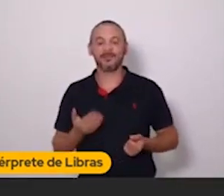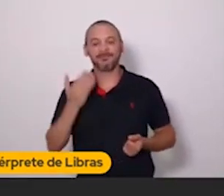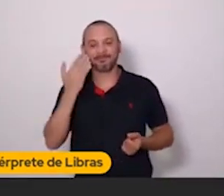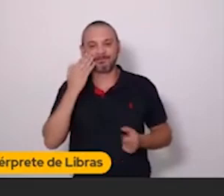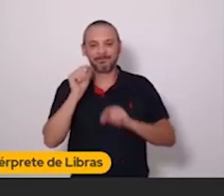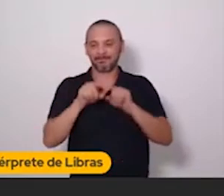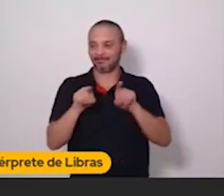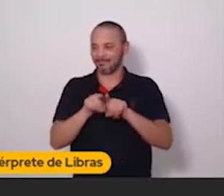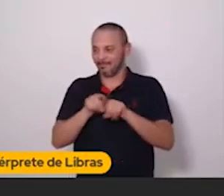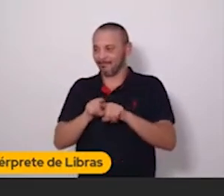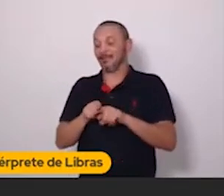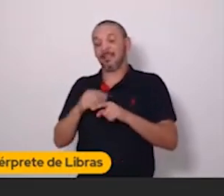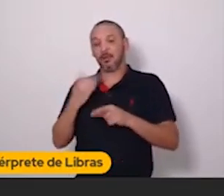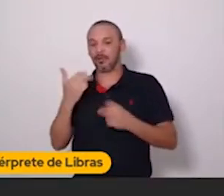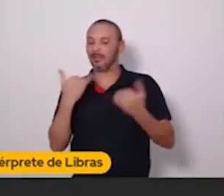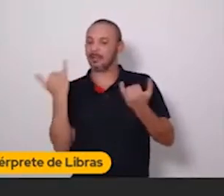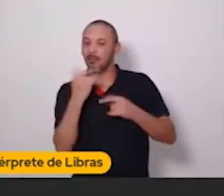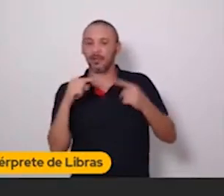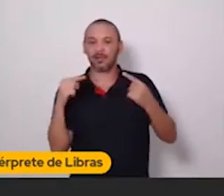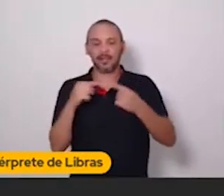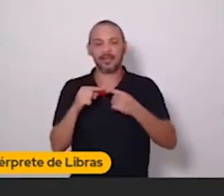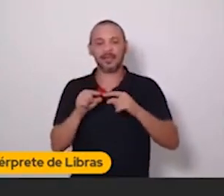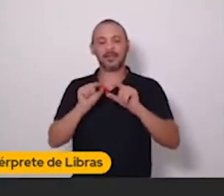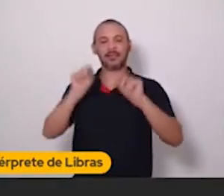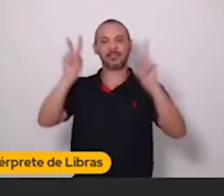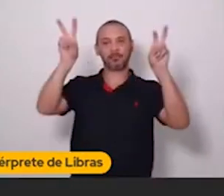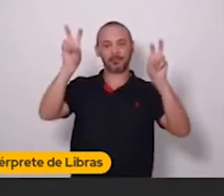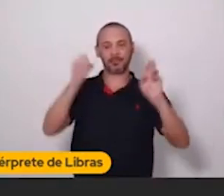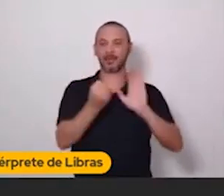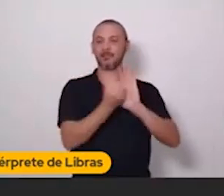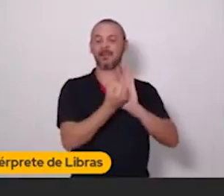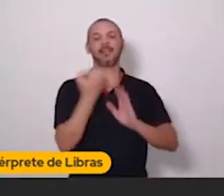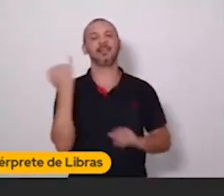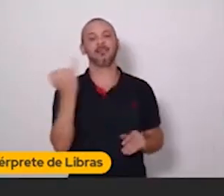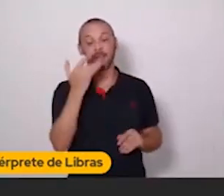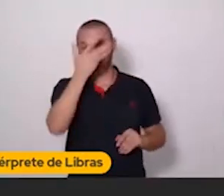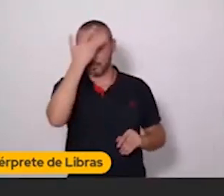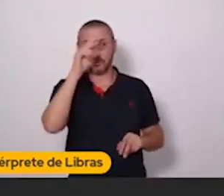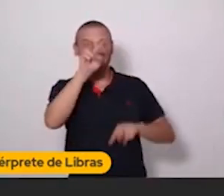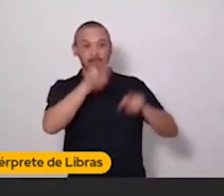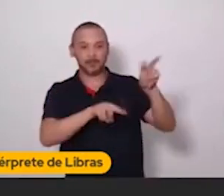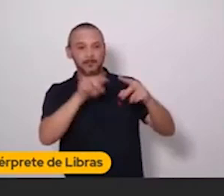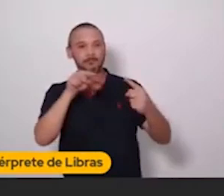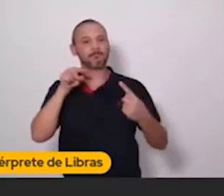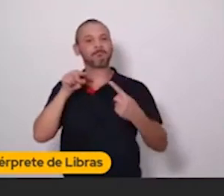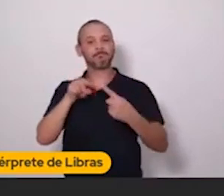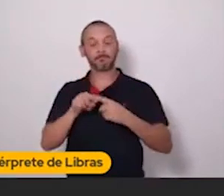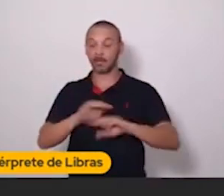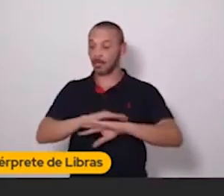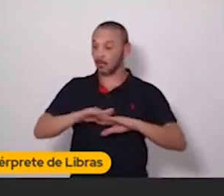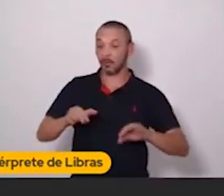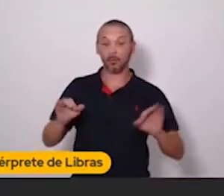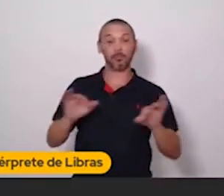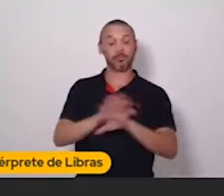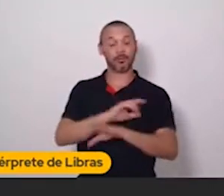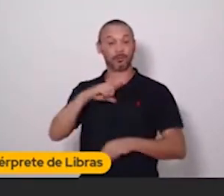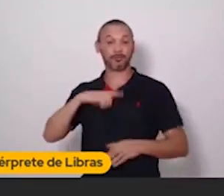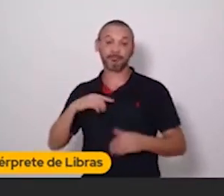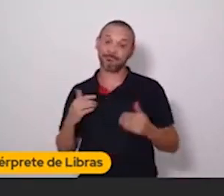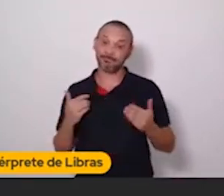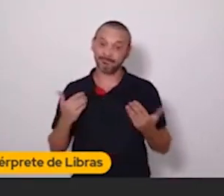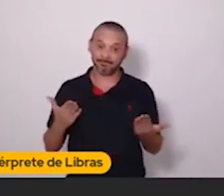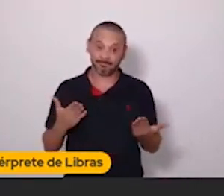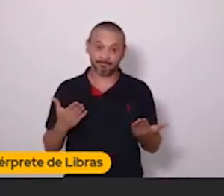importantes, coisas relevantes sobre a sua marca. A pessoa vai consumir de você e acabou ali o relacionamento. Ela